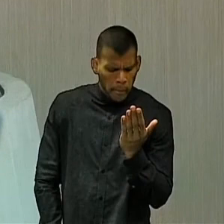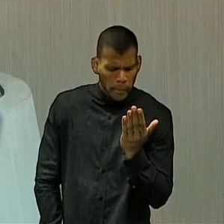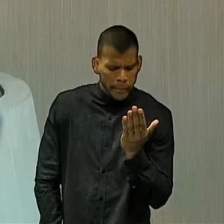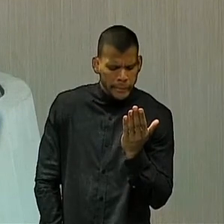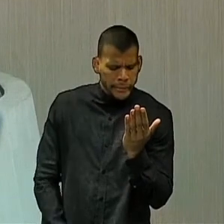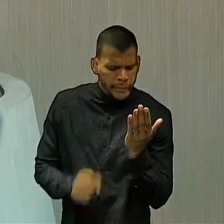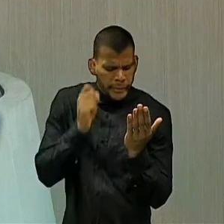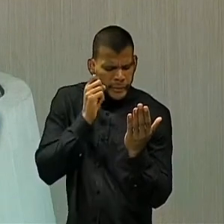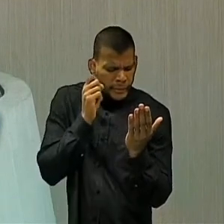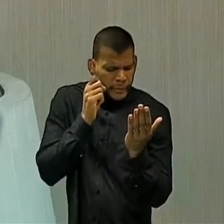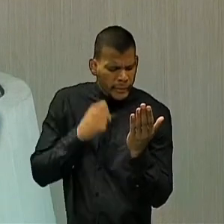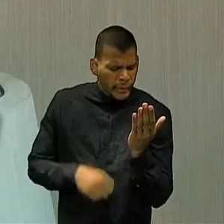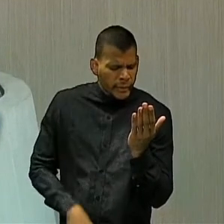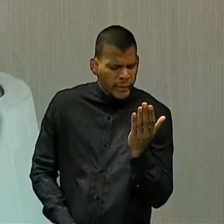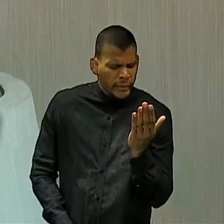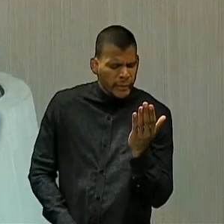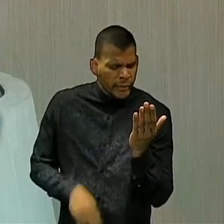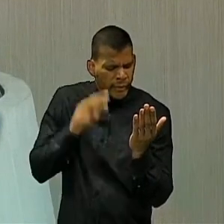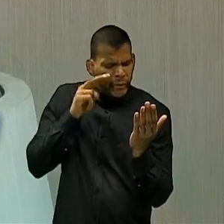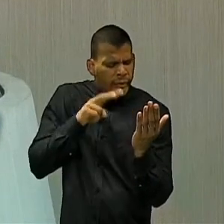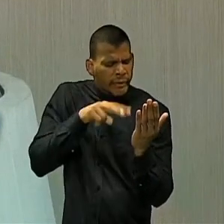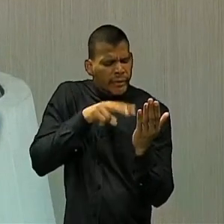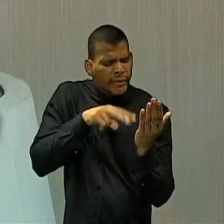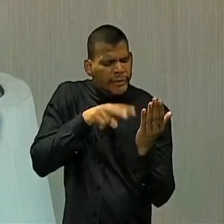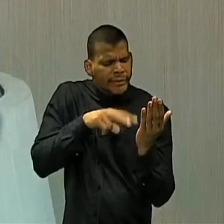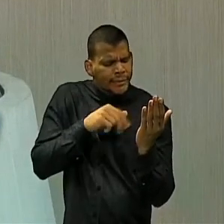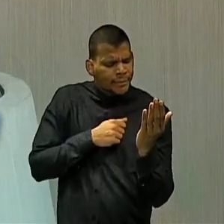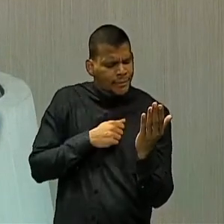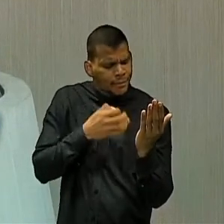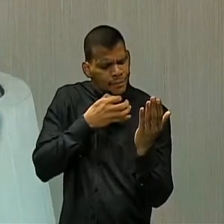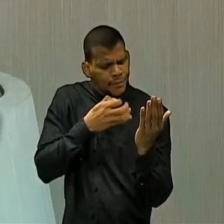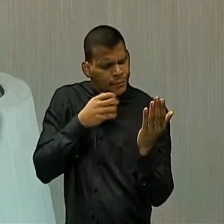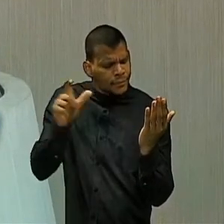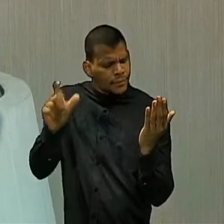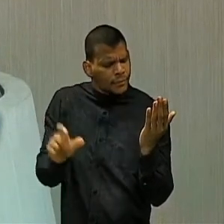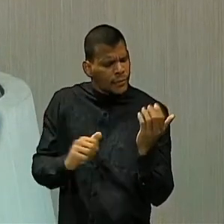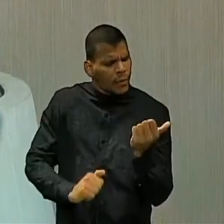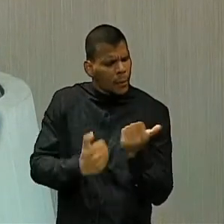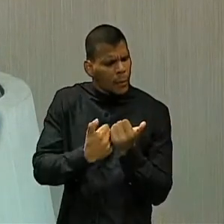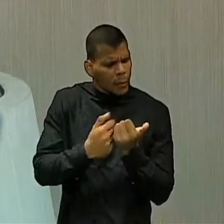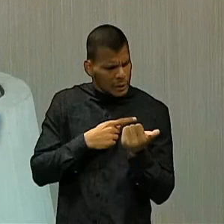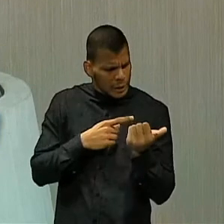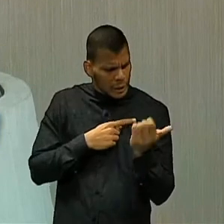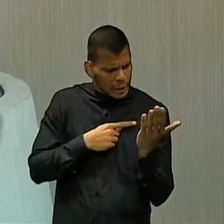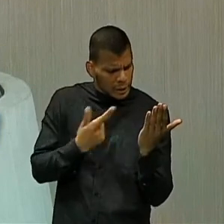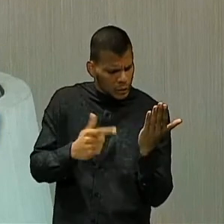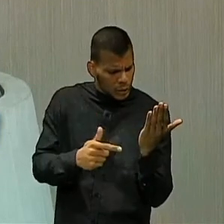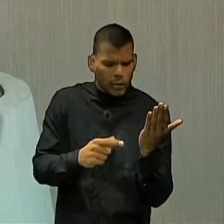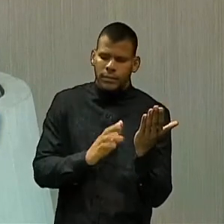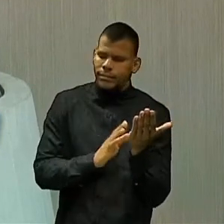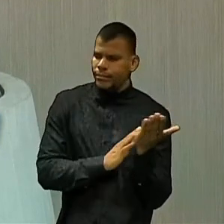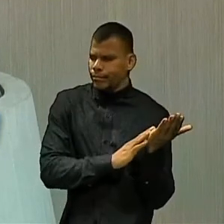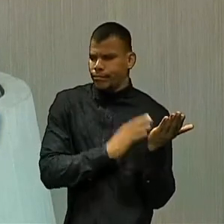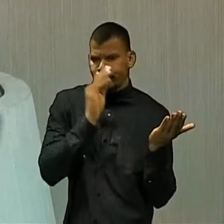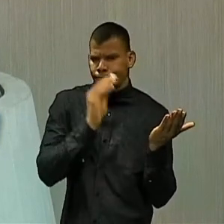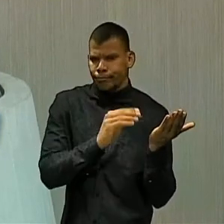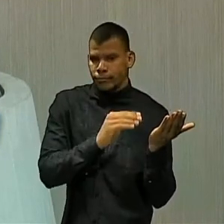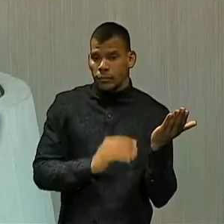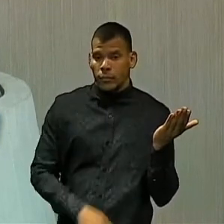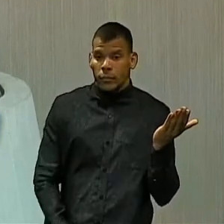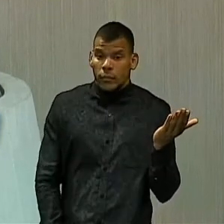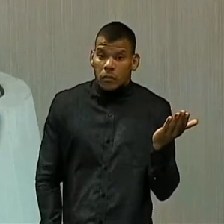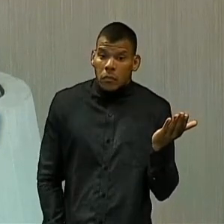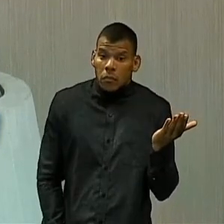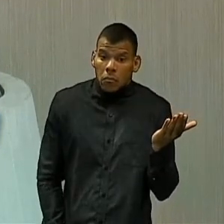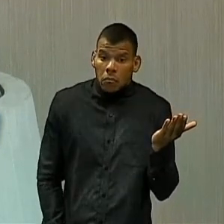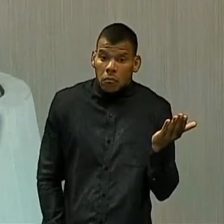Sérgio. Não, vou ver aqui como é que ele tem se posicionado com relação ao apoio ao governador. Não! O deputado